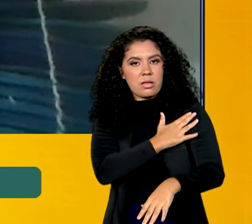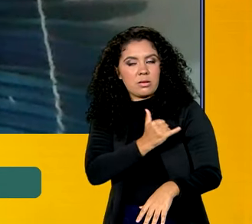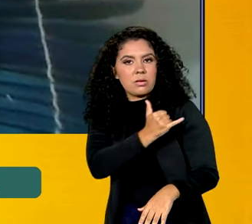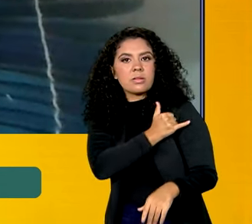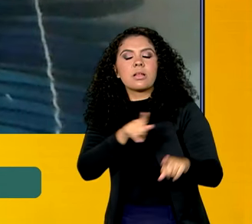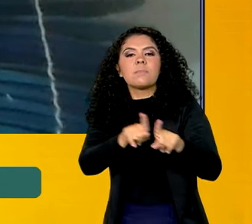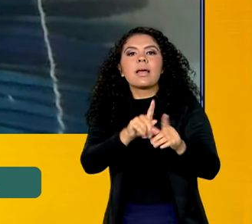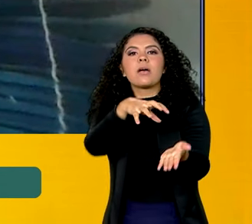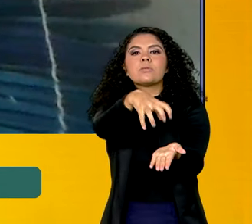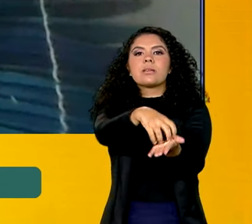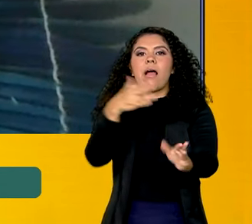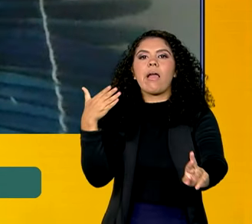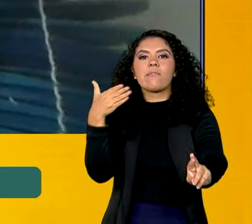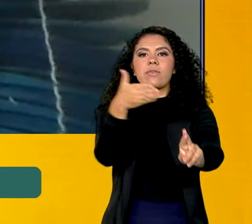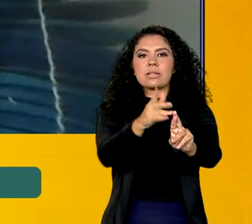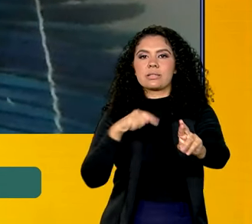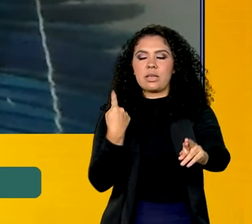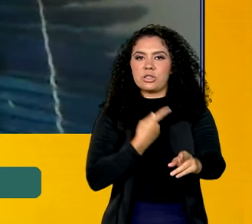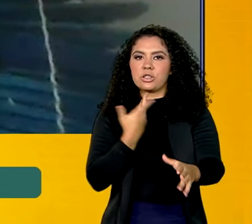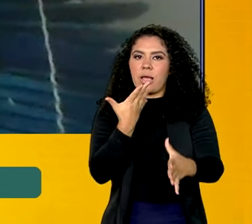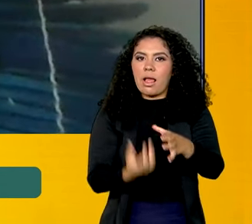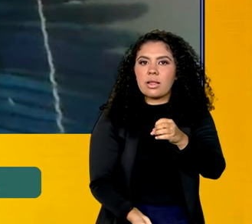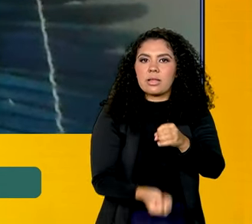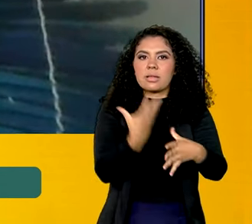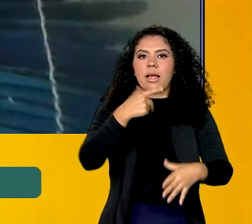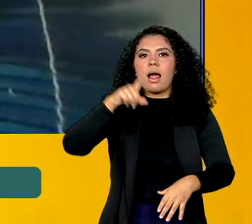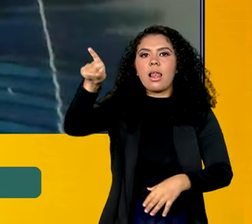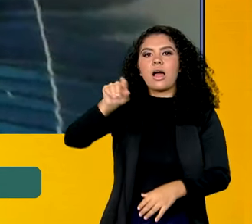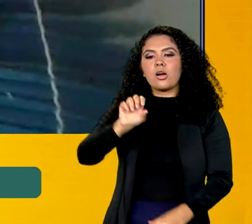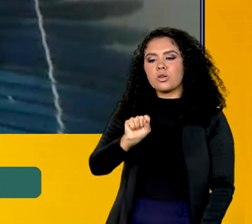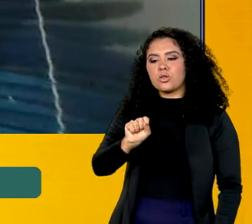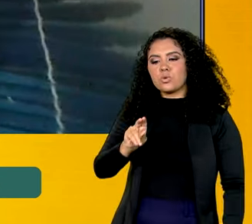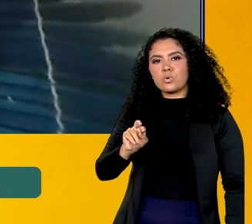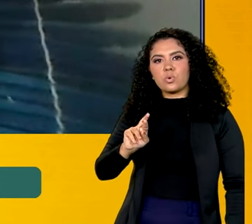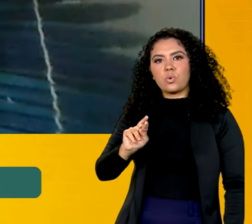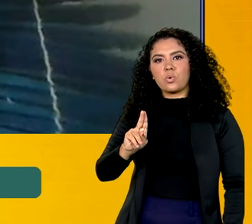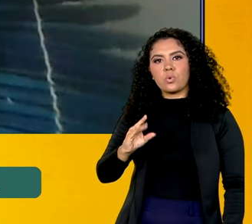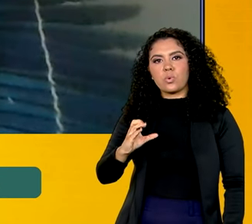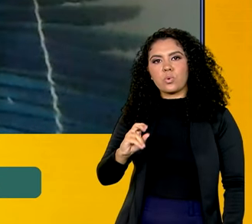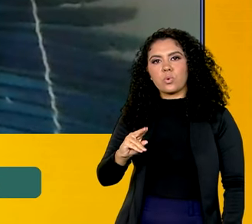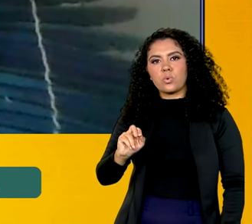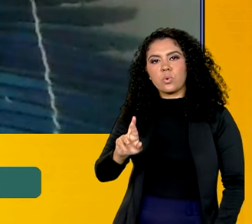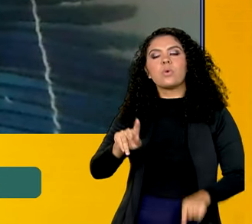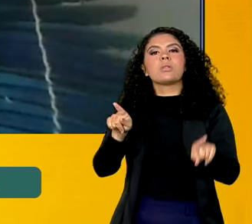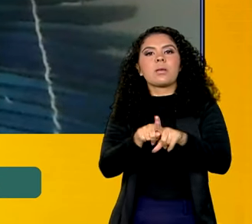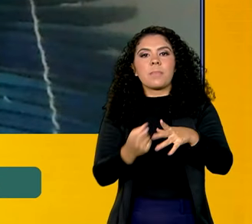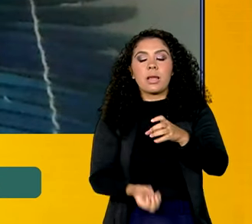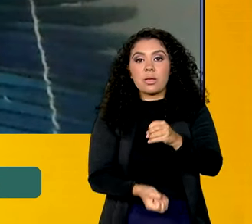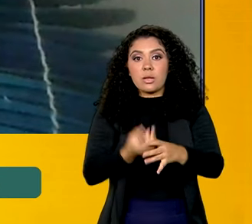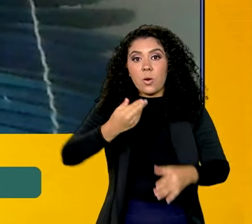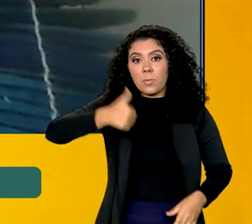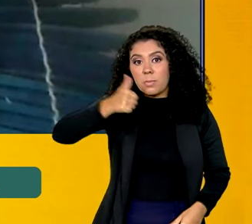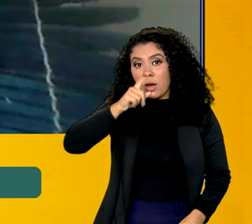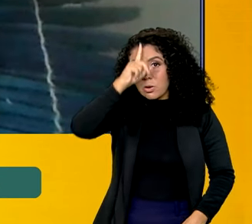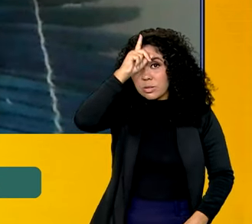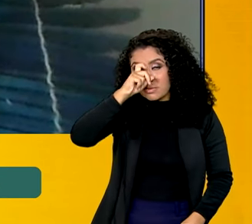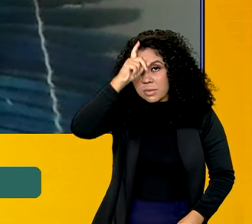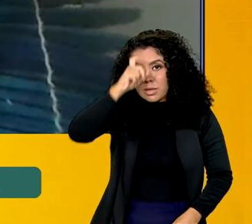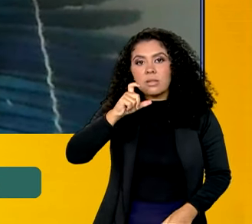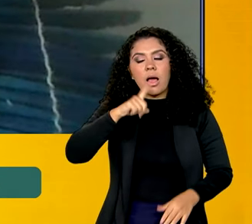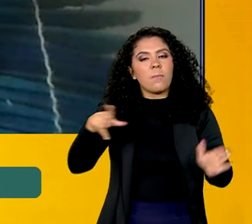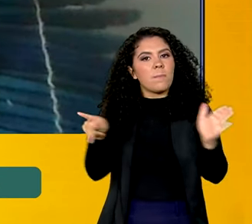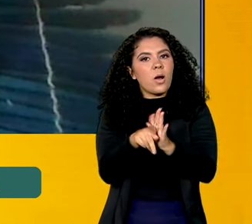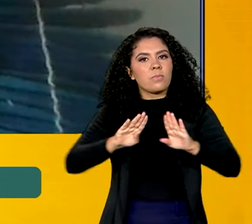referência que nós estaremos implantando na região de Surucucu e também implantando o primeiro hospital de retaguarda para